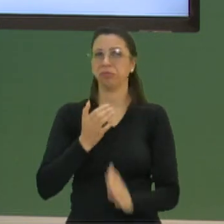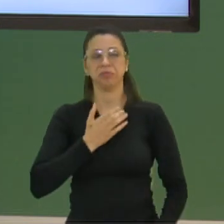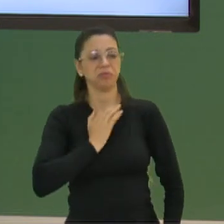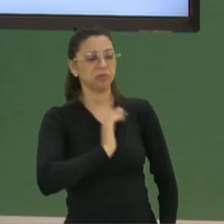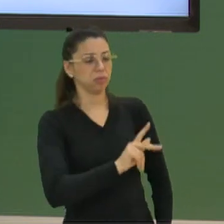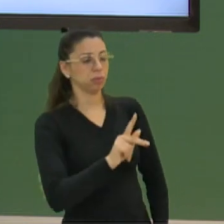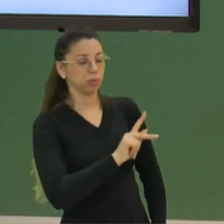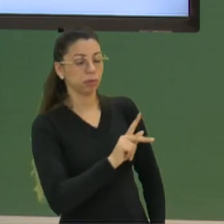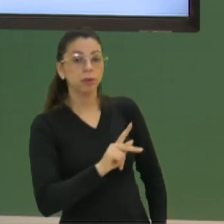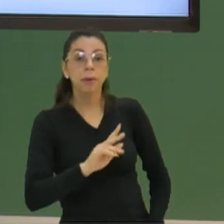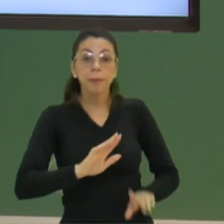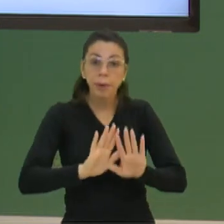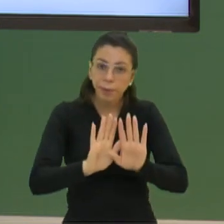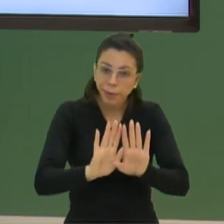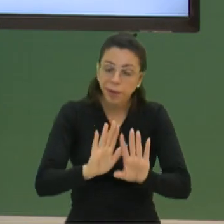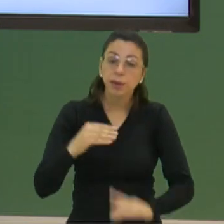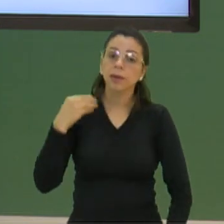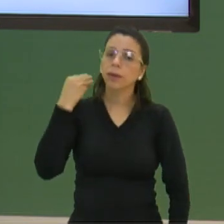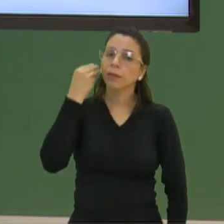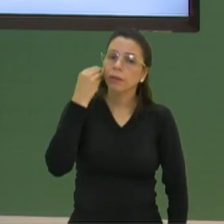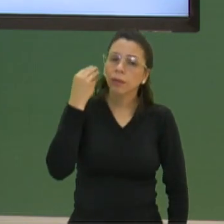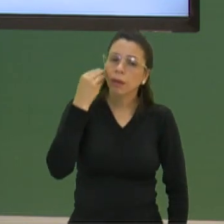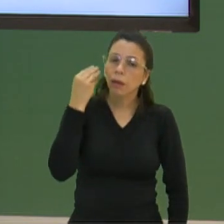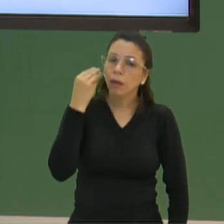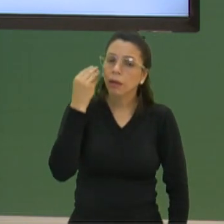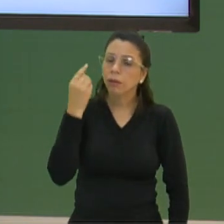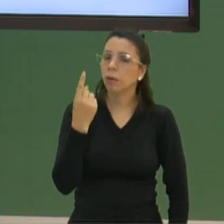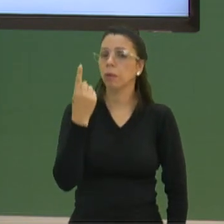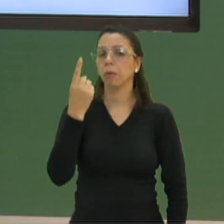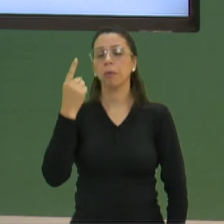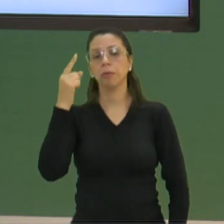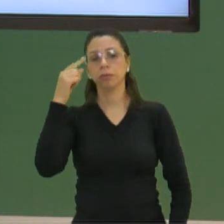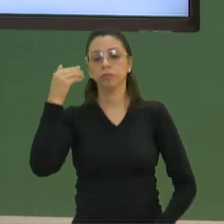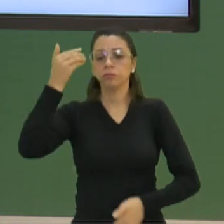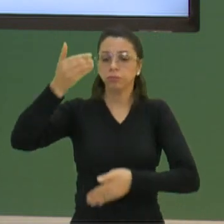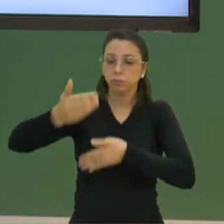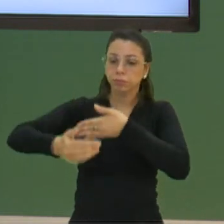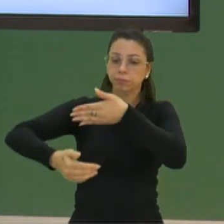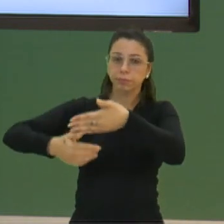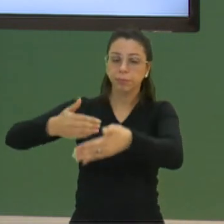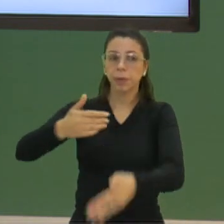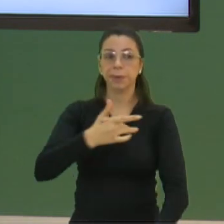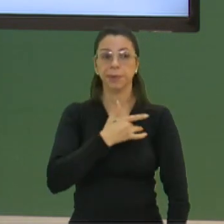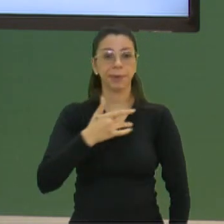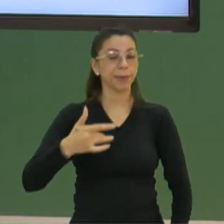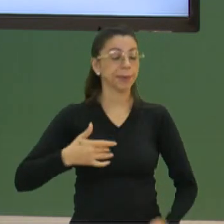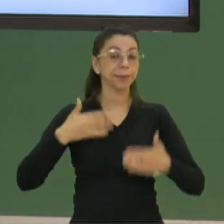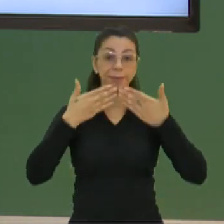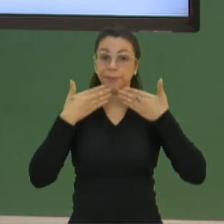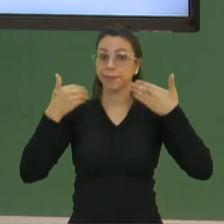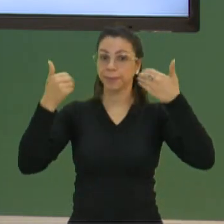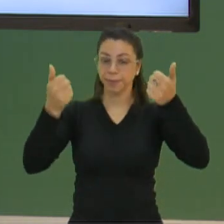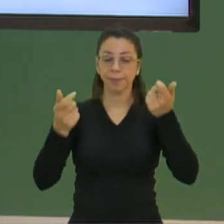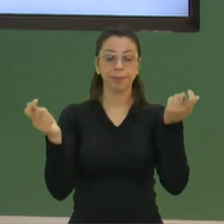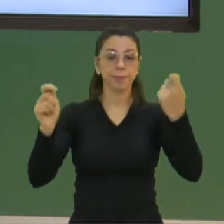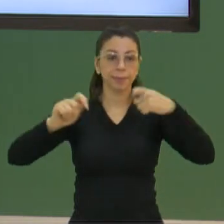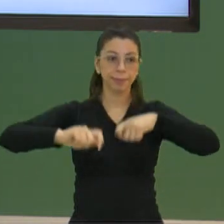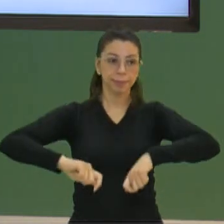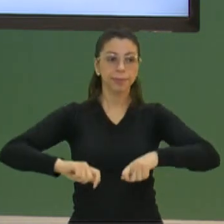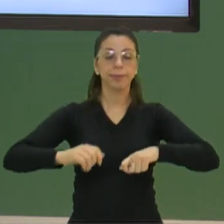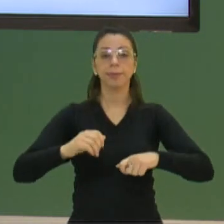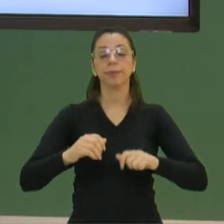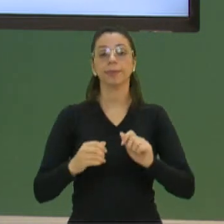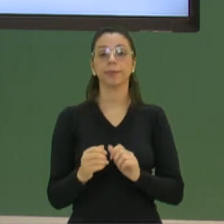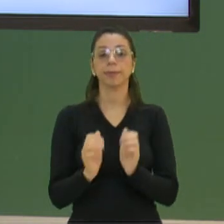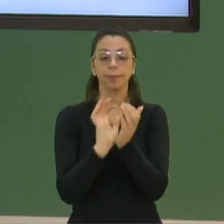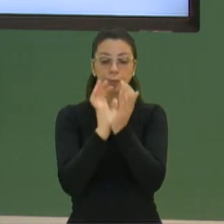Tá, mas tenta. Pelo menos um por dia. Você vai ver que sua saúde vai melhorar muito. É possível melhorar a qualidade dos